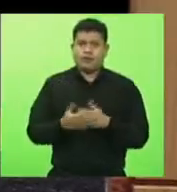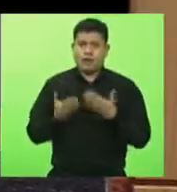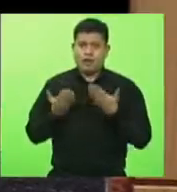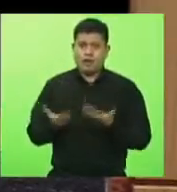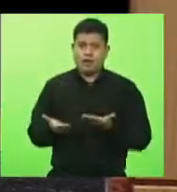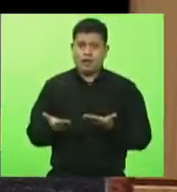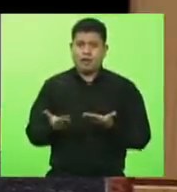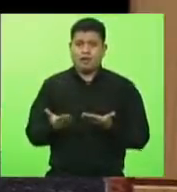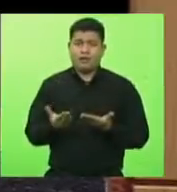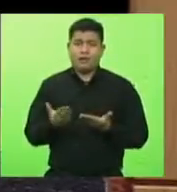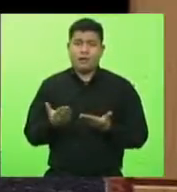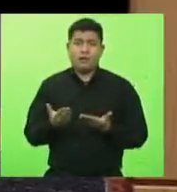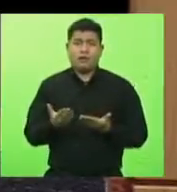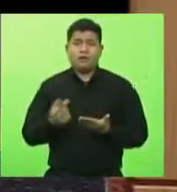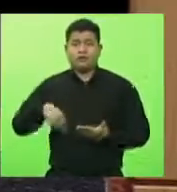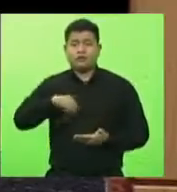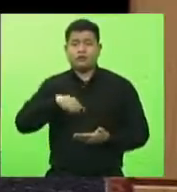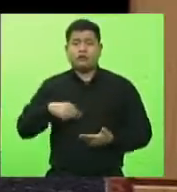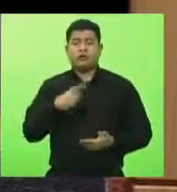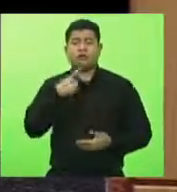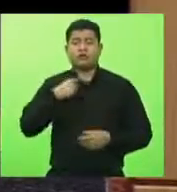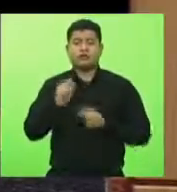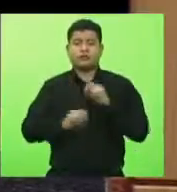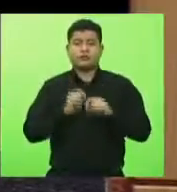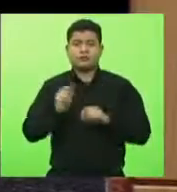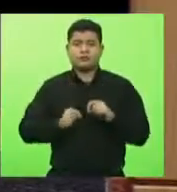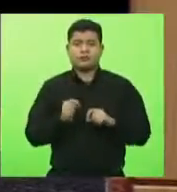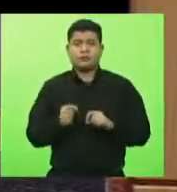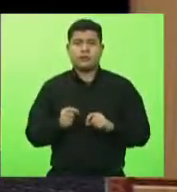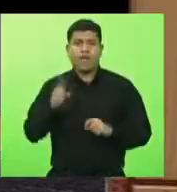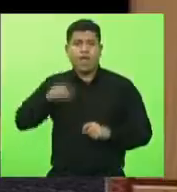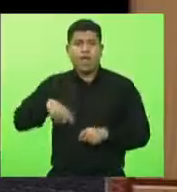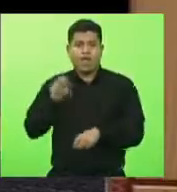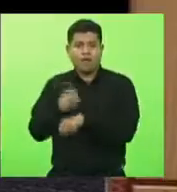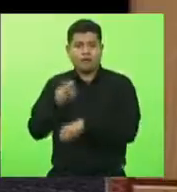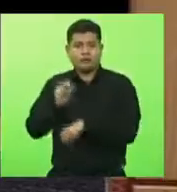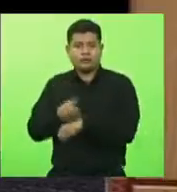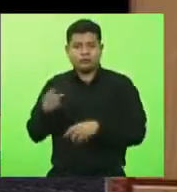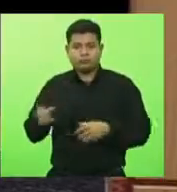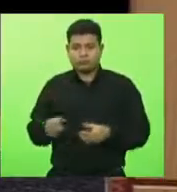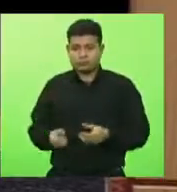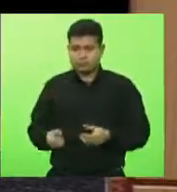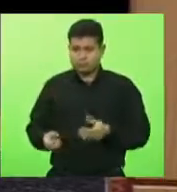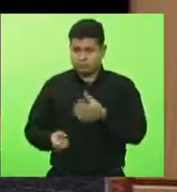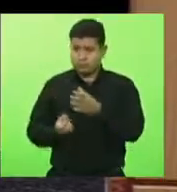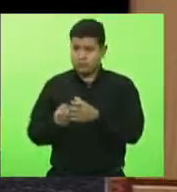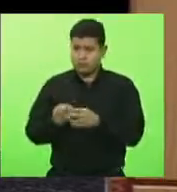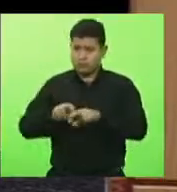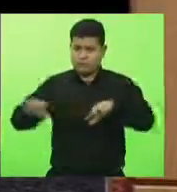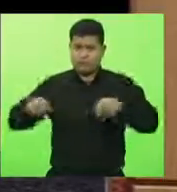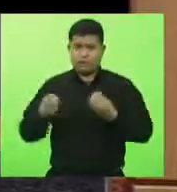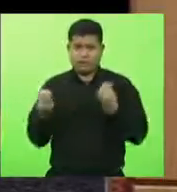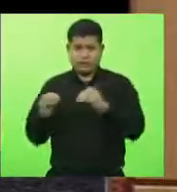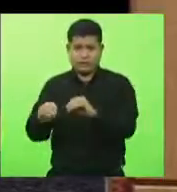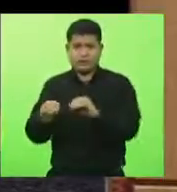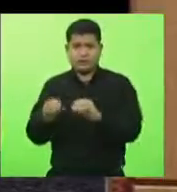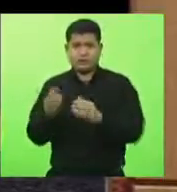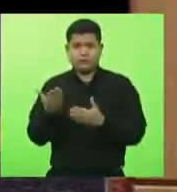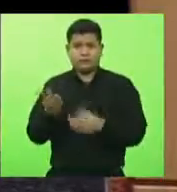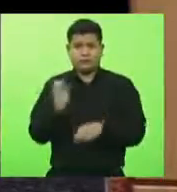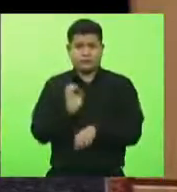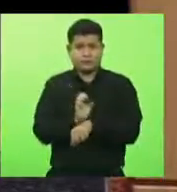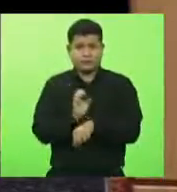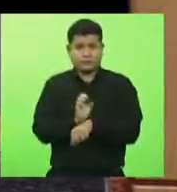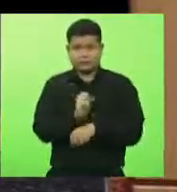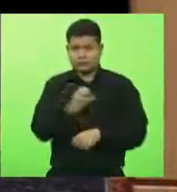,4%, o que nós queremos é a geração de empregos, é a instalação das empresas em Santa Catarina,